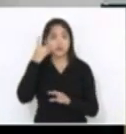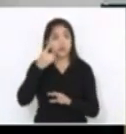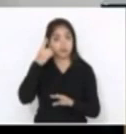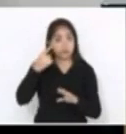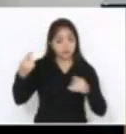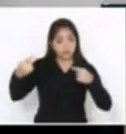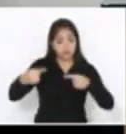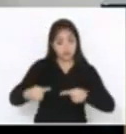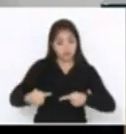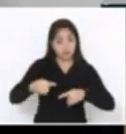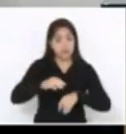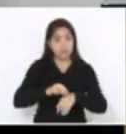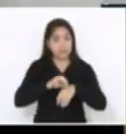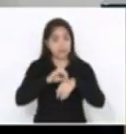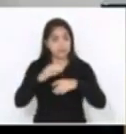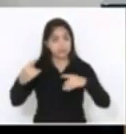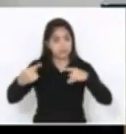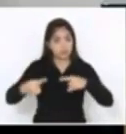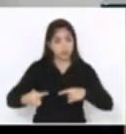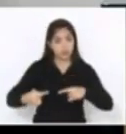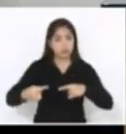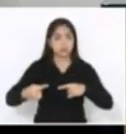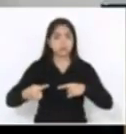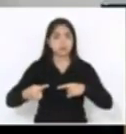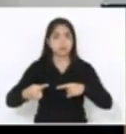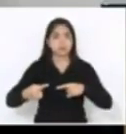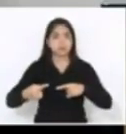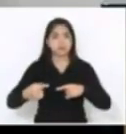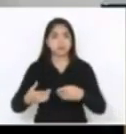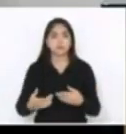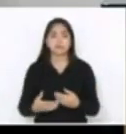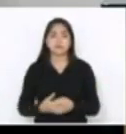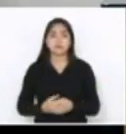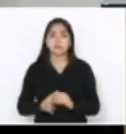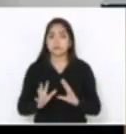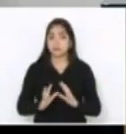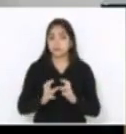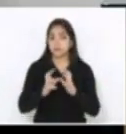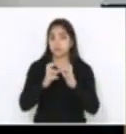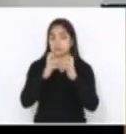líder da oposição. Pensa no pau que nós recebíamos aqui.